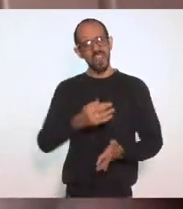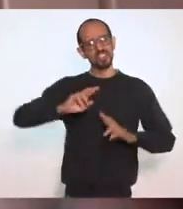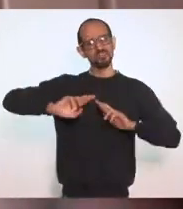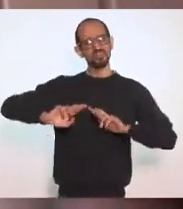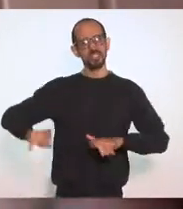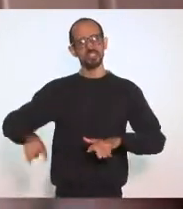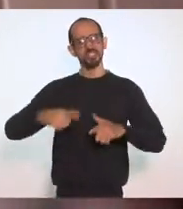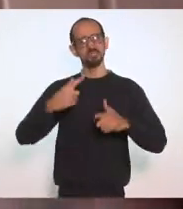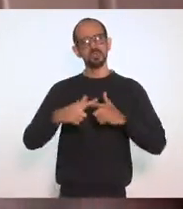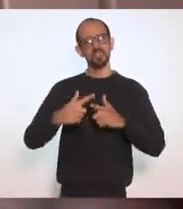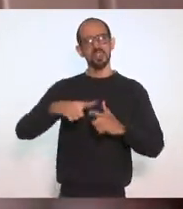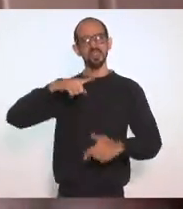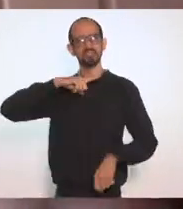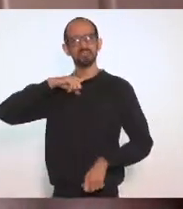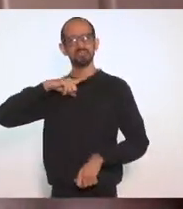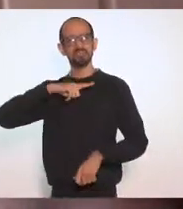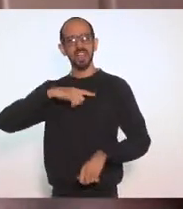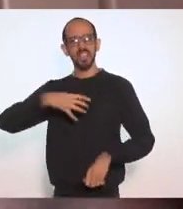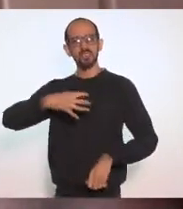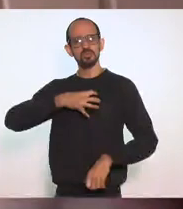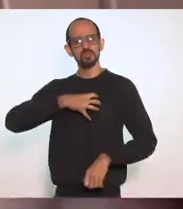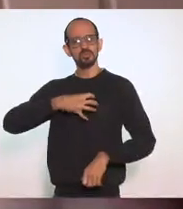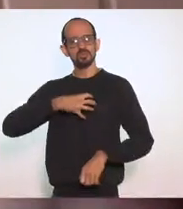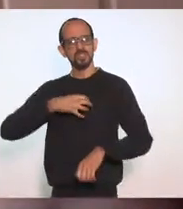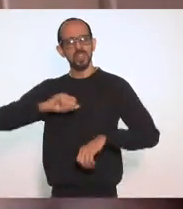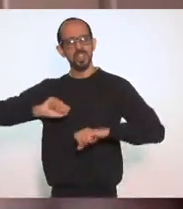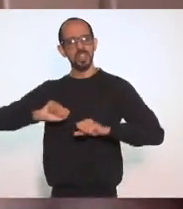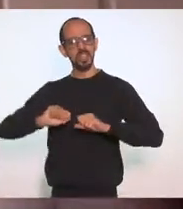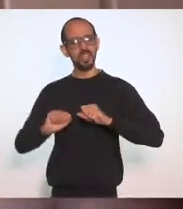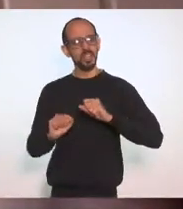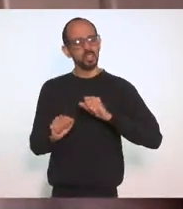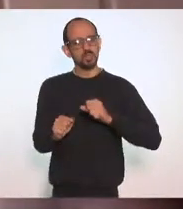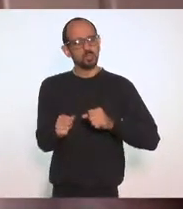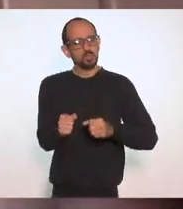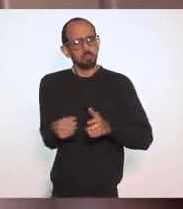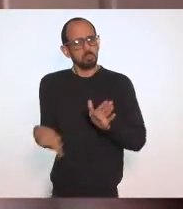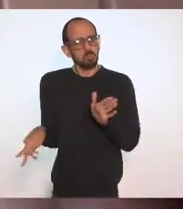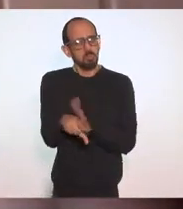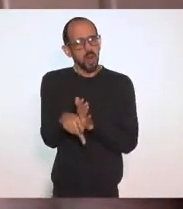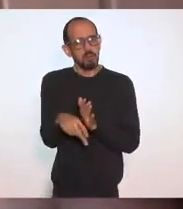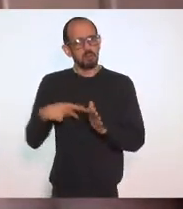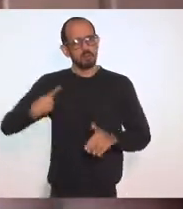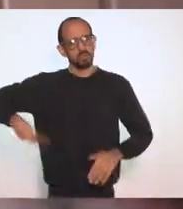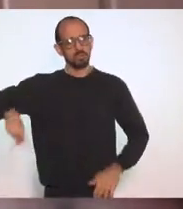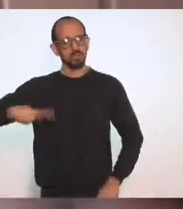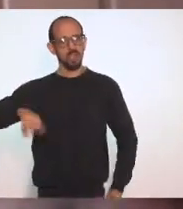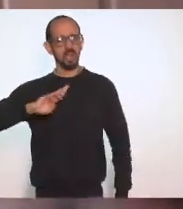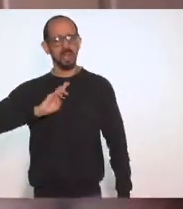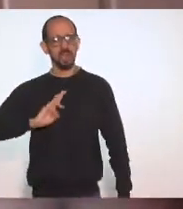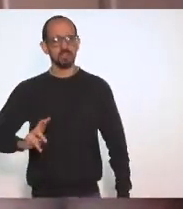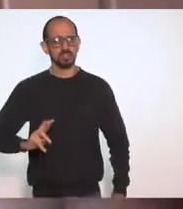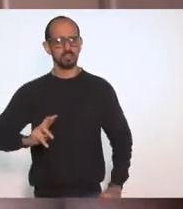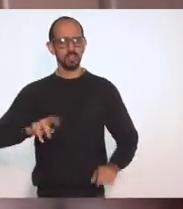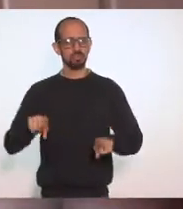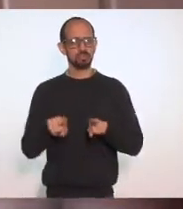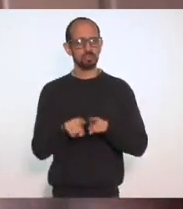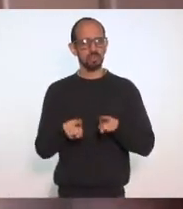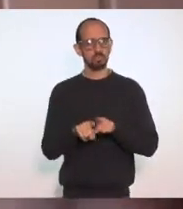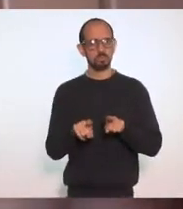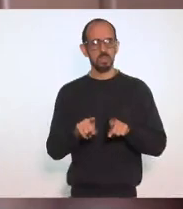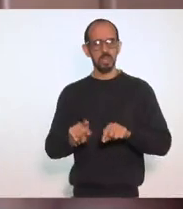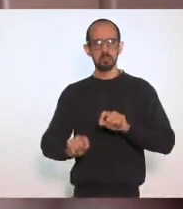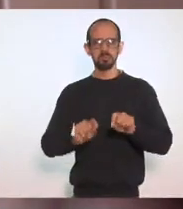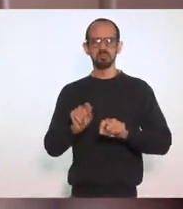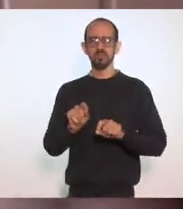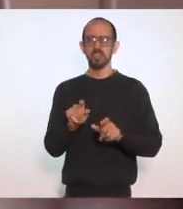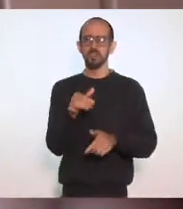usam Uma indumentária Relacionada A sua manifestação Religiosa Assim Como Por exemplo